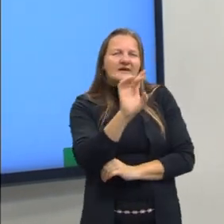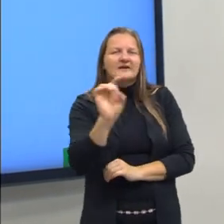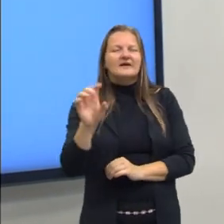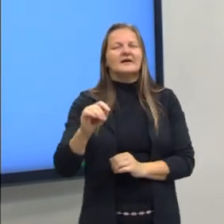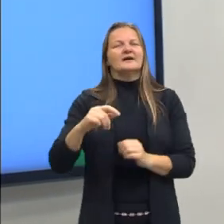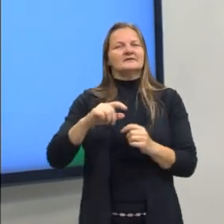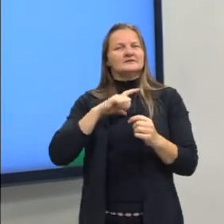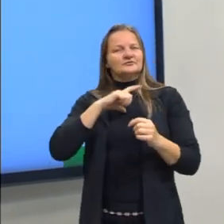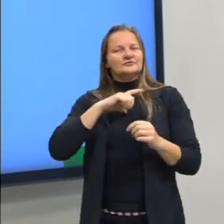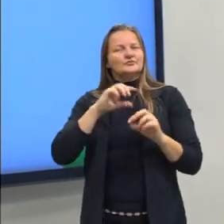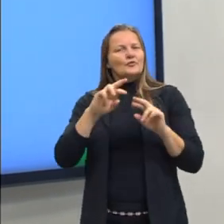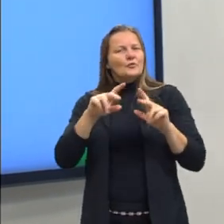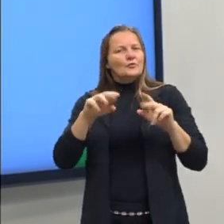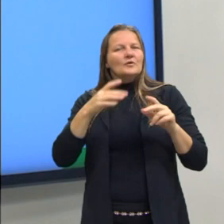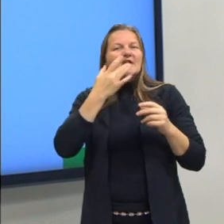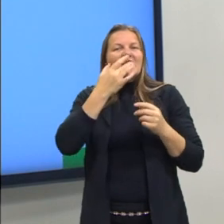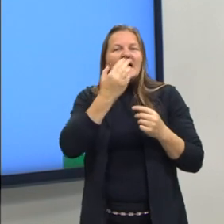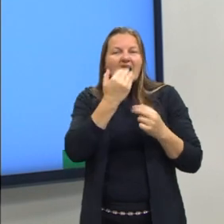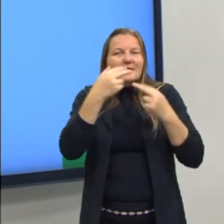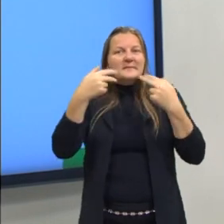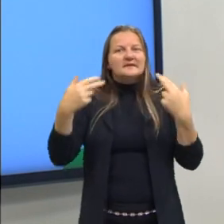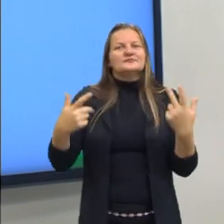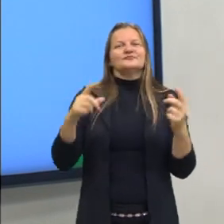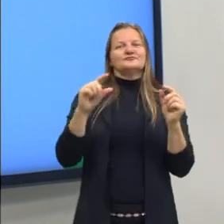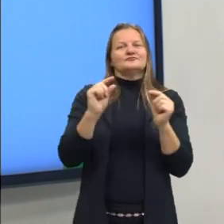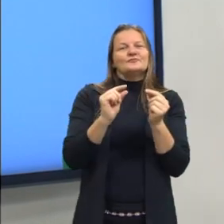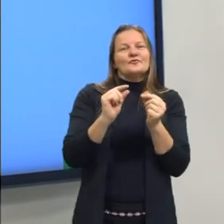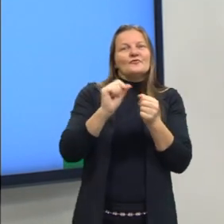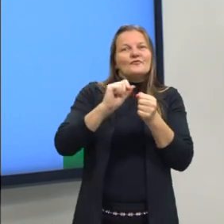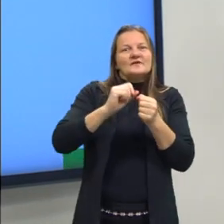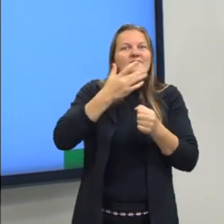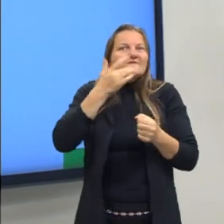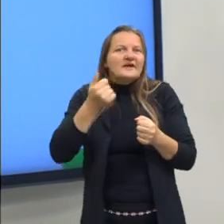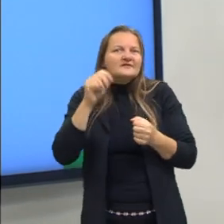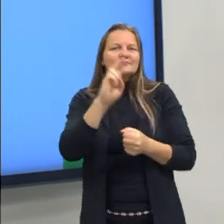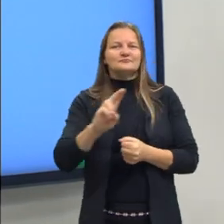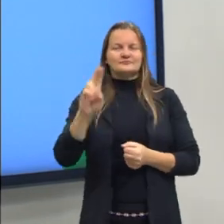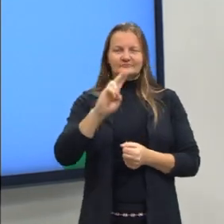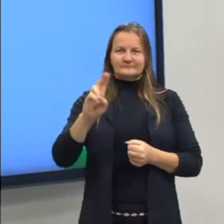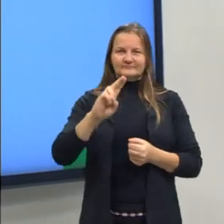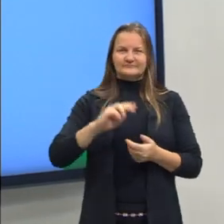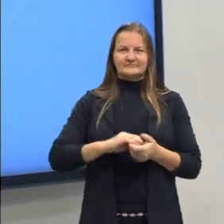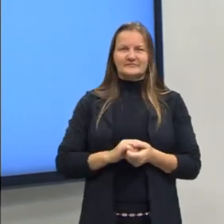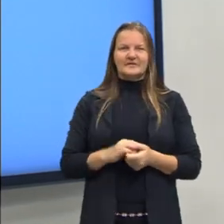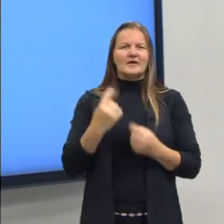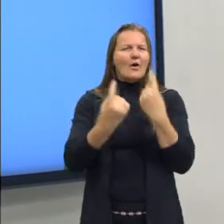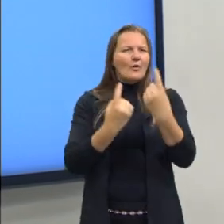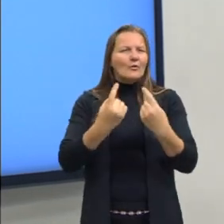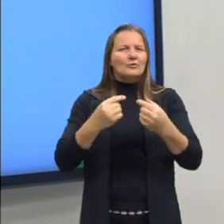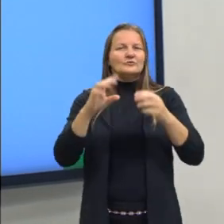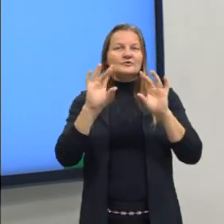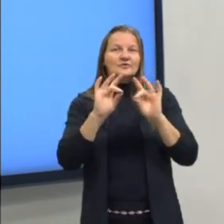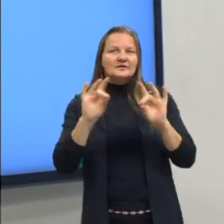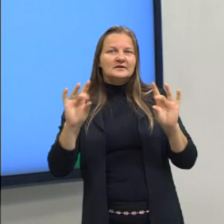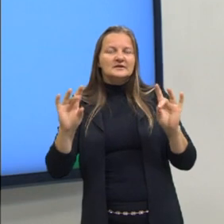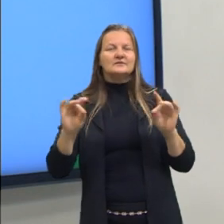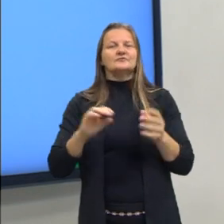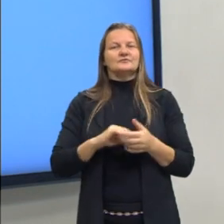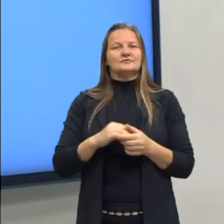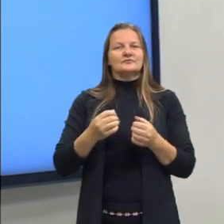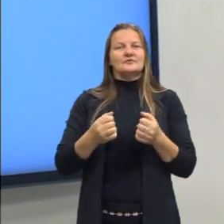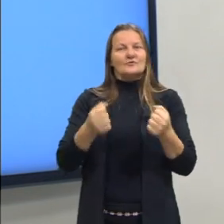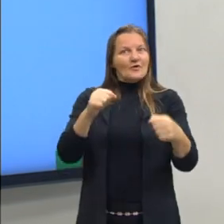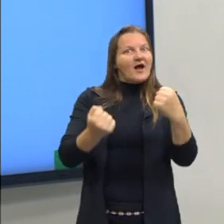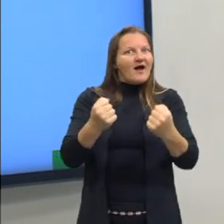desnaturo os alimentos, ou se eu facilito a utilização de alguns líquidos, no caso dos radiadores,